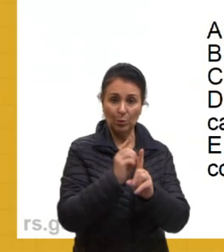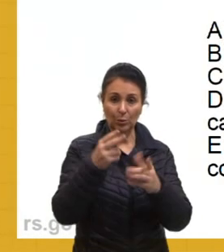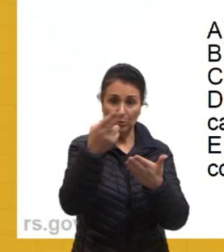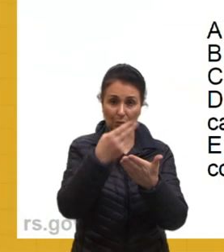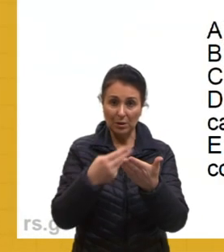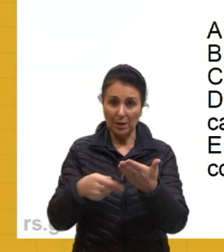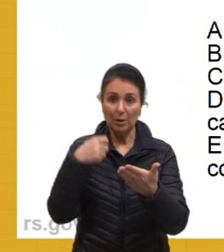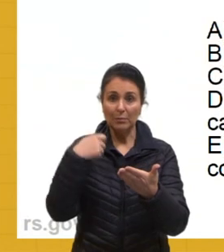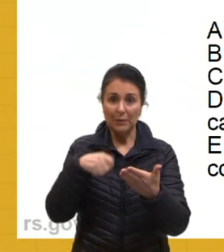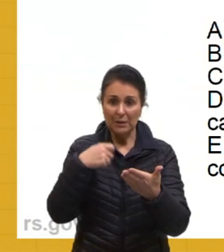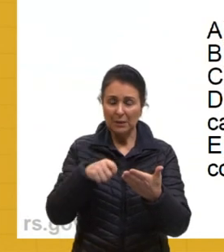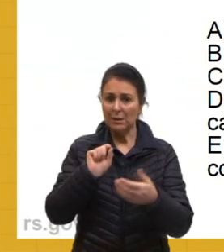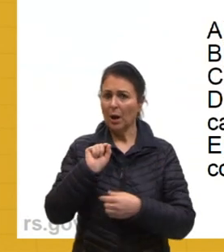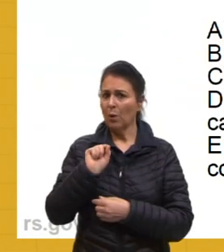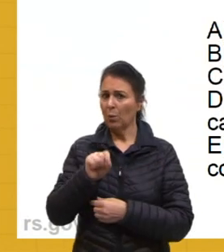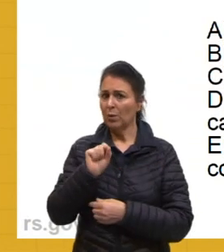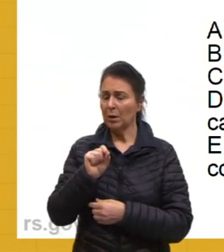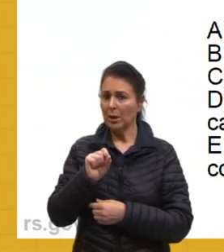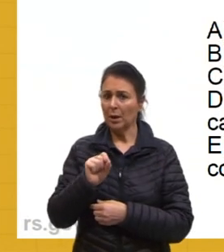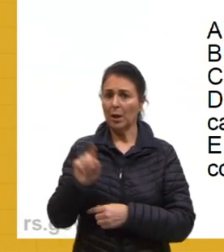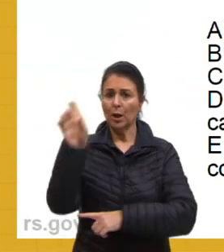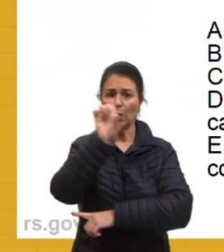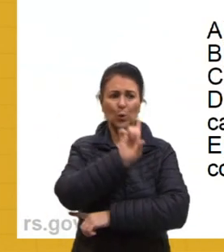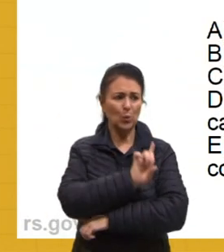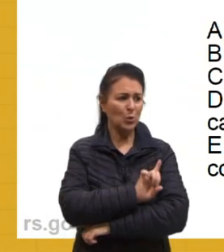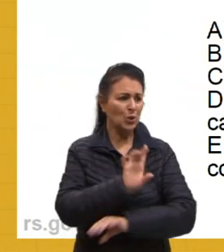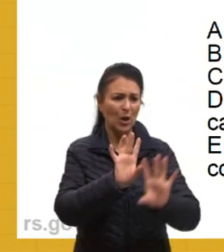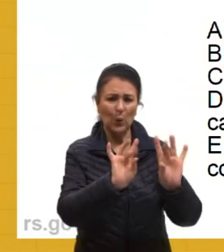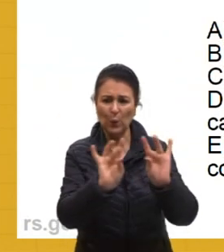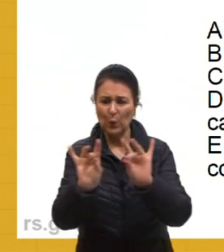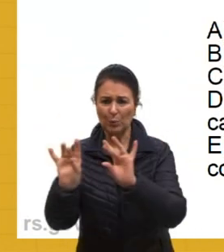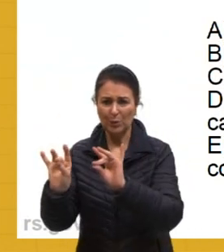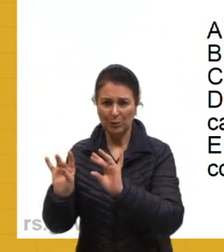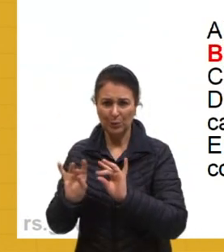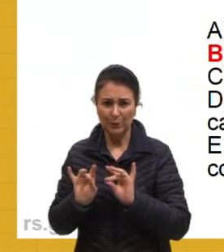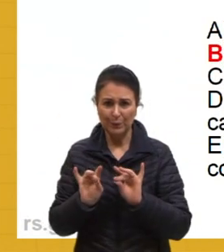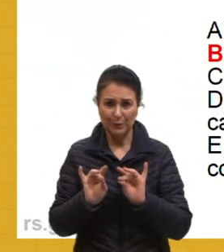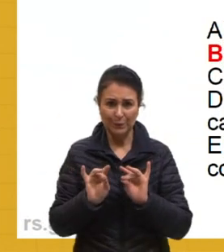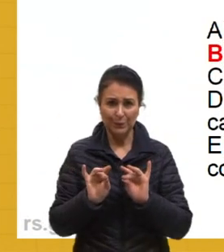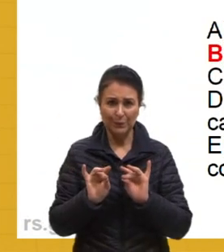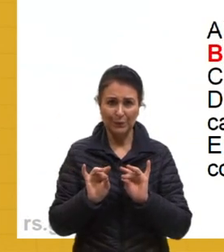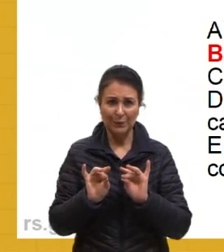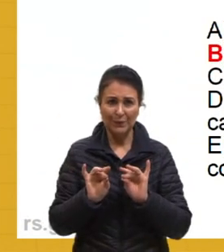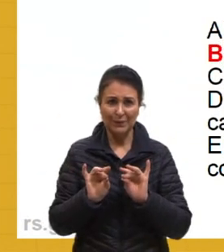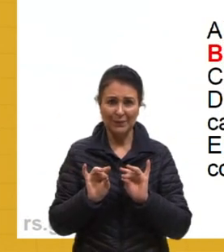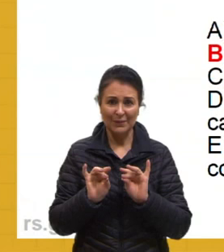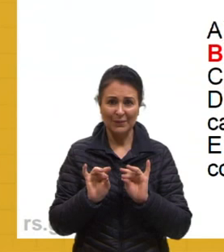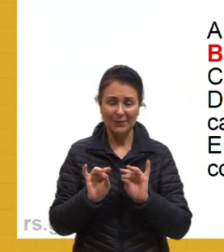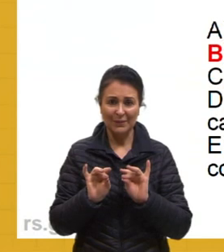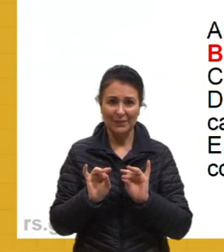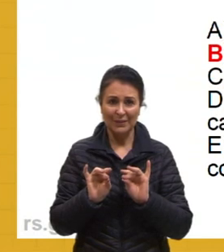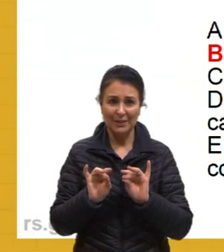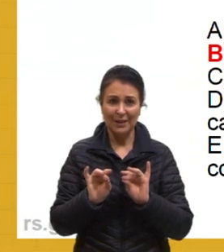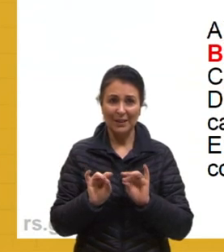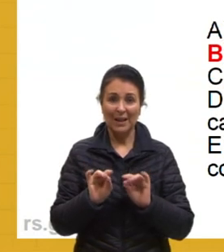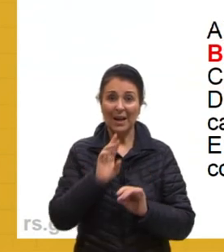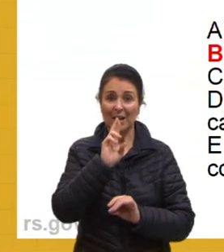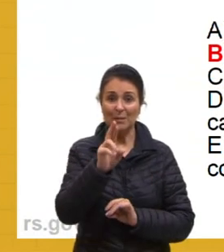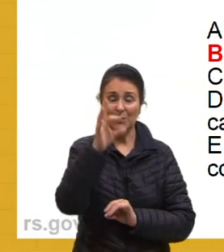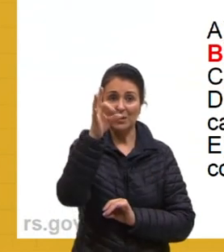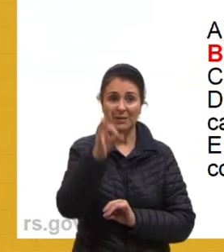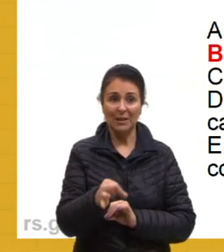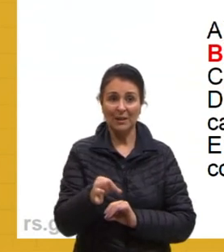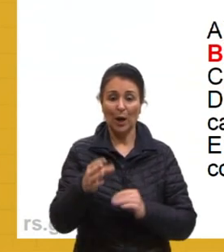deve ser ao fato de que, em dias úmidos, aqui pela falta de tempo, tá, pessoal? Já vamos conversar direto, né? A resposta correta.